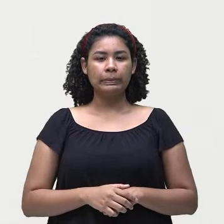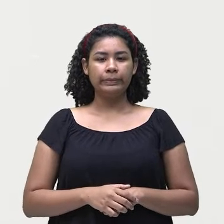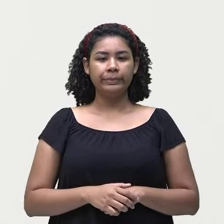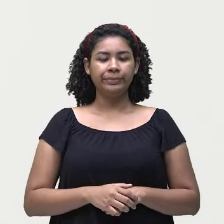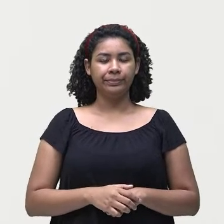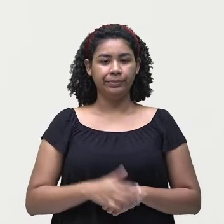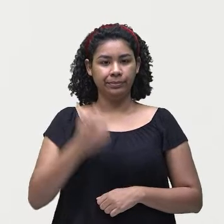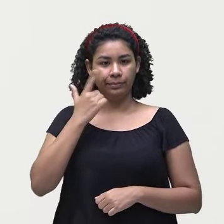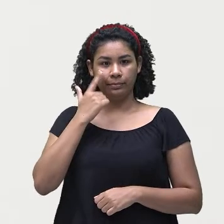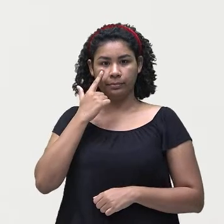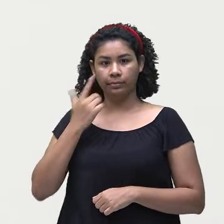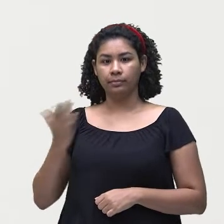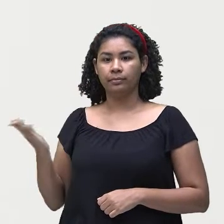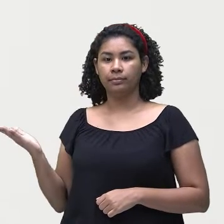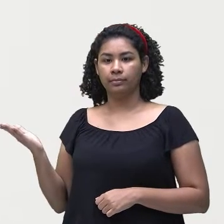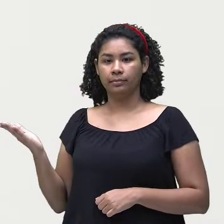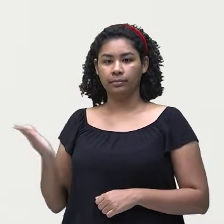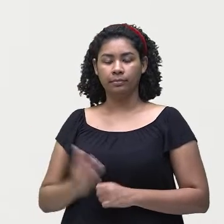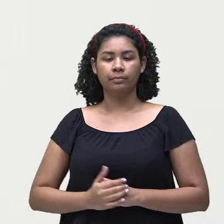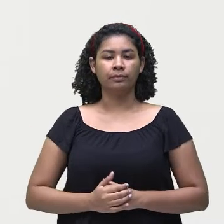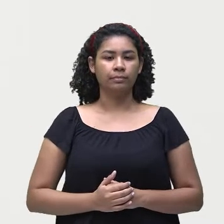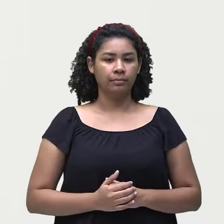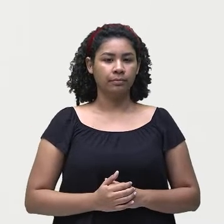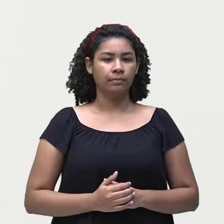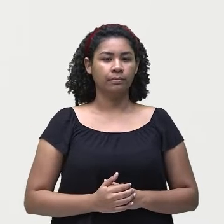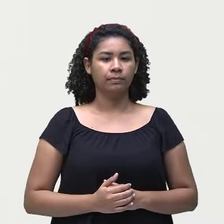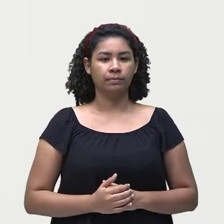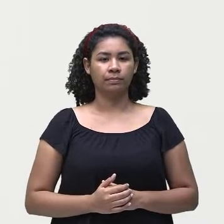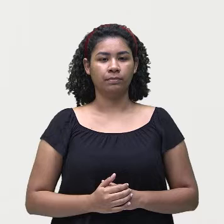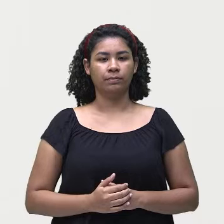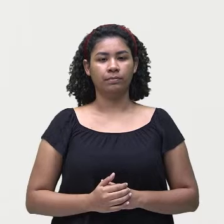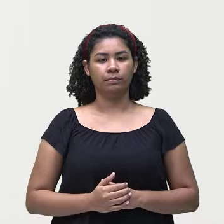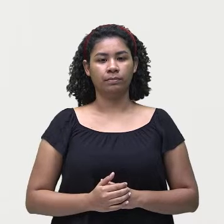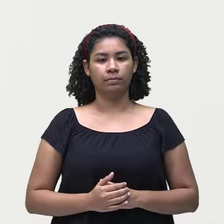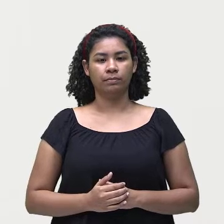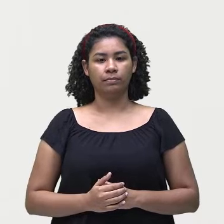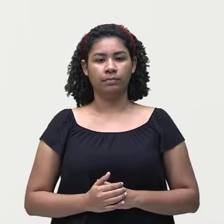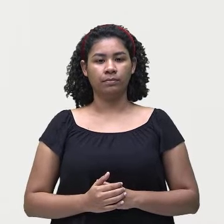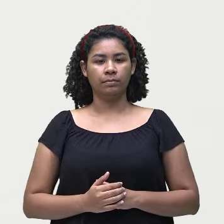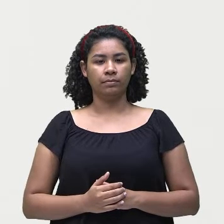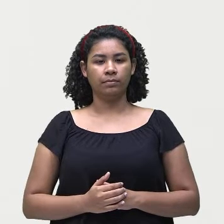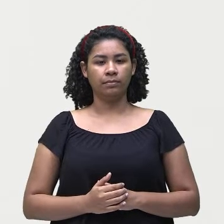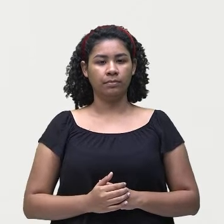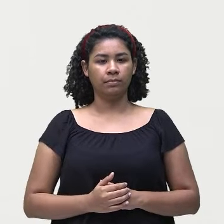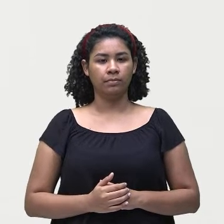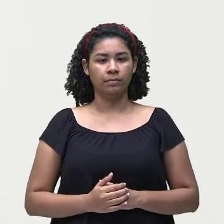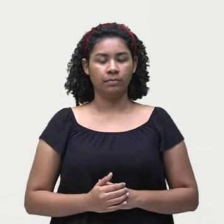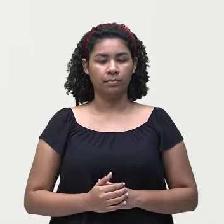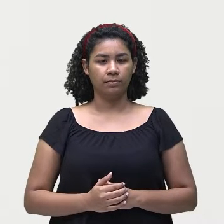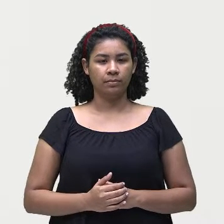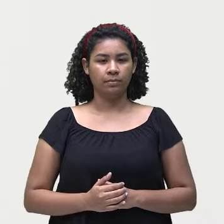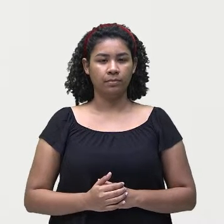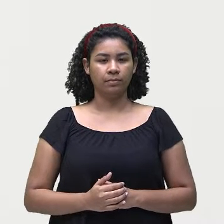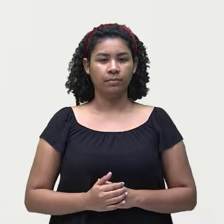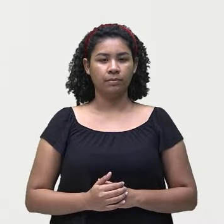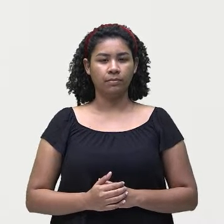acrescentar nada no negativo. Então, como é que vai ficar? Já coloquei aqui em cima, vamos colocar aqui embaixo também, ó.